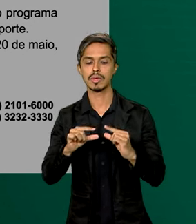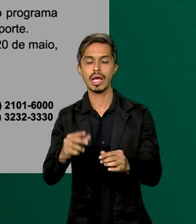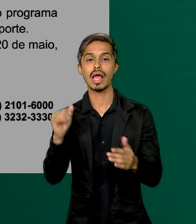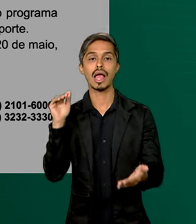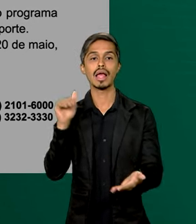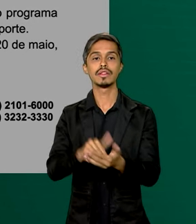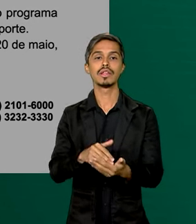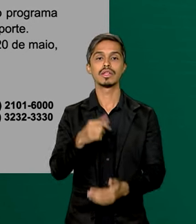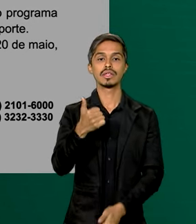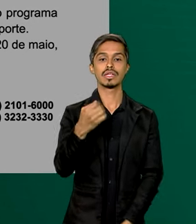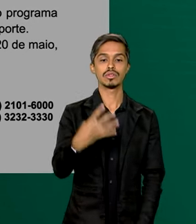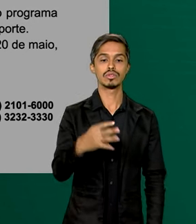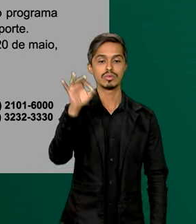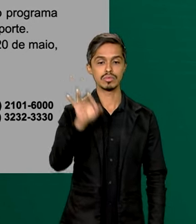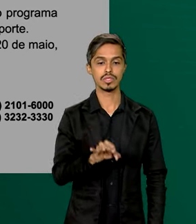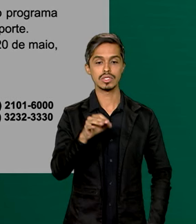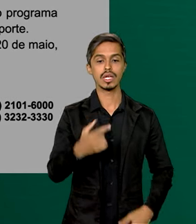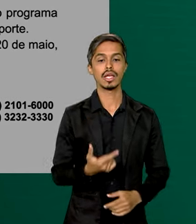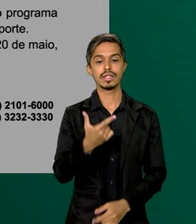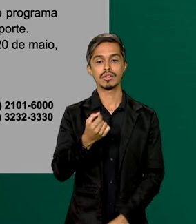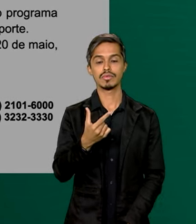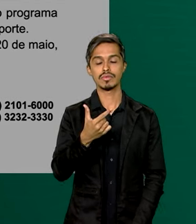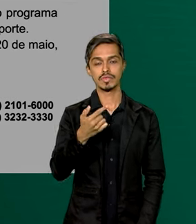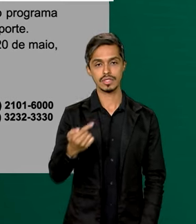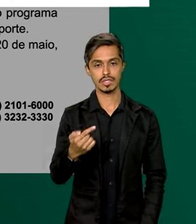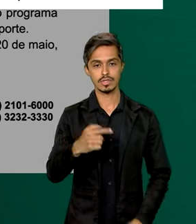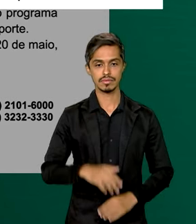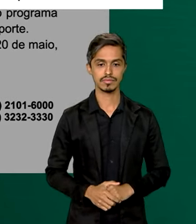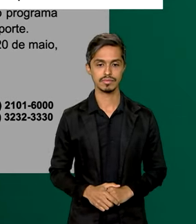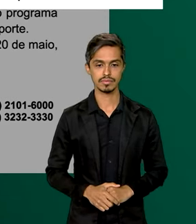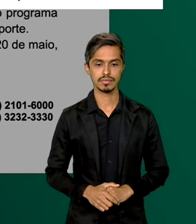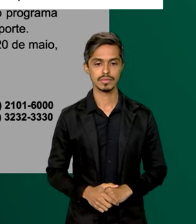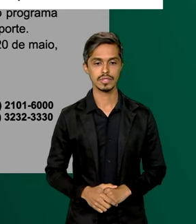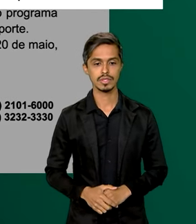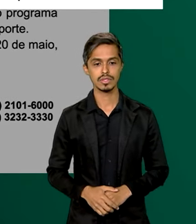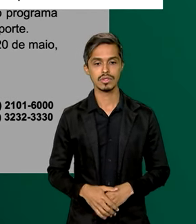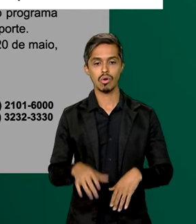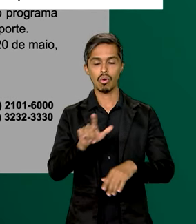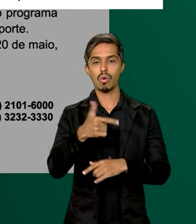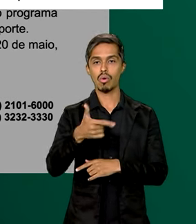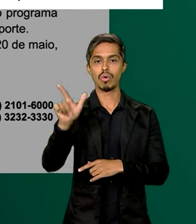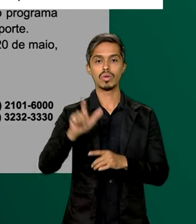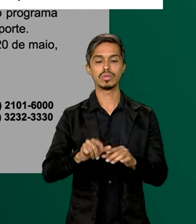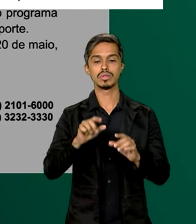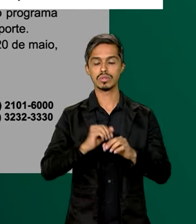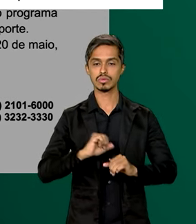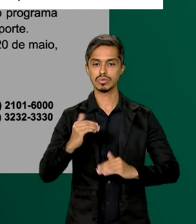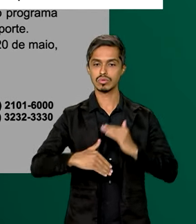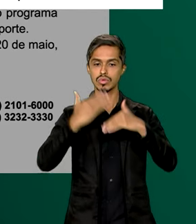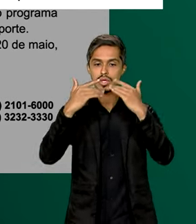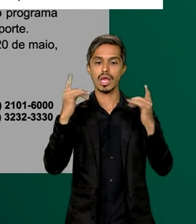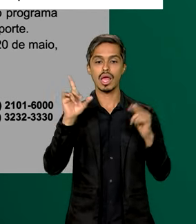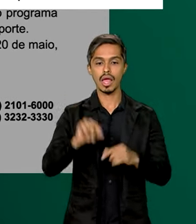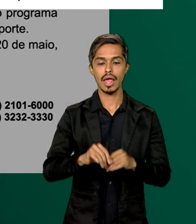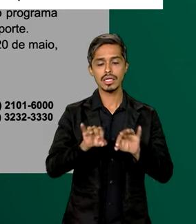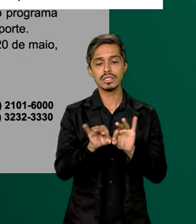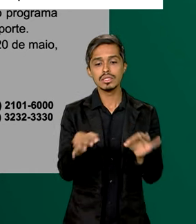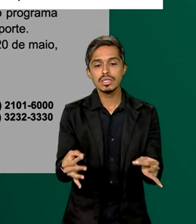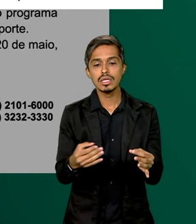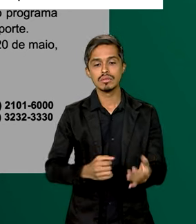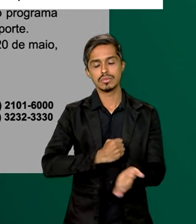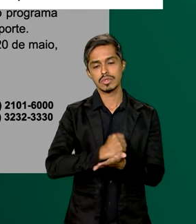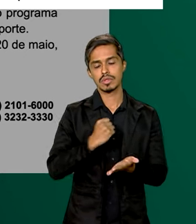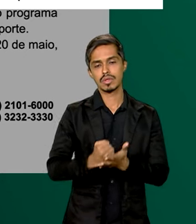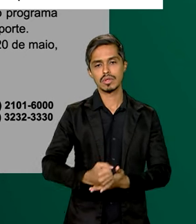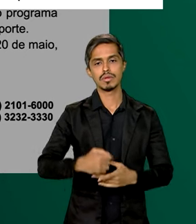alcançar os 14% em 2027. Outro avanço destacado pelos líderes das cidades foi a simplificação de